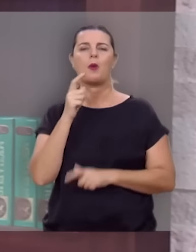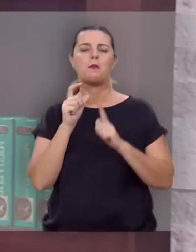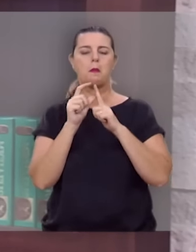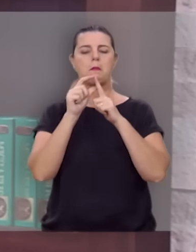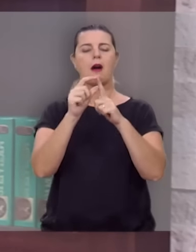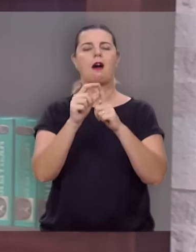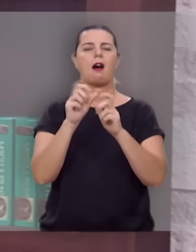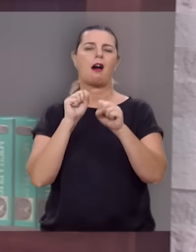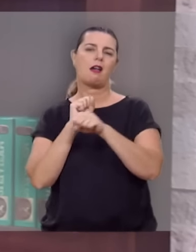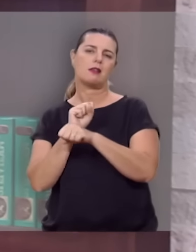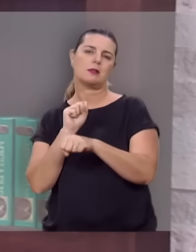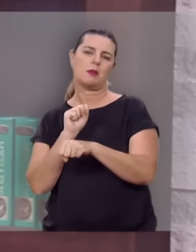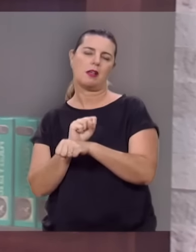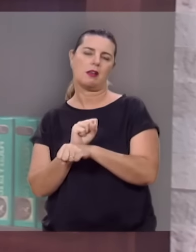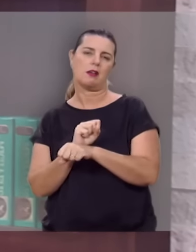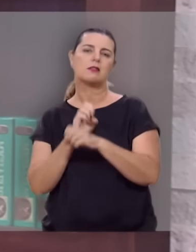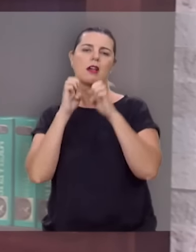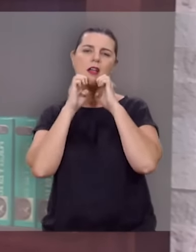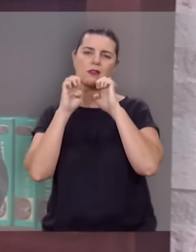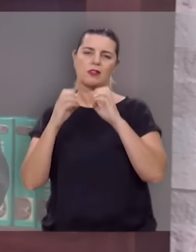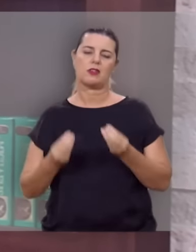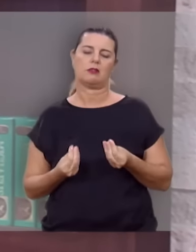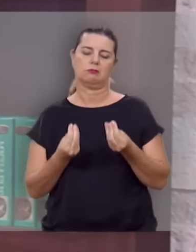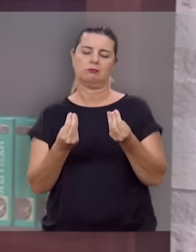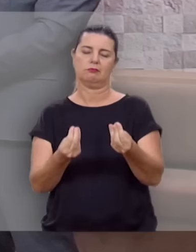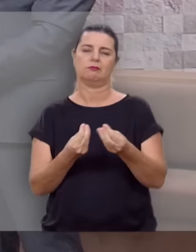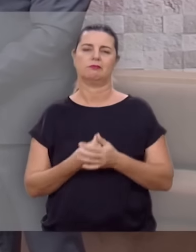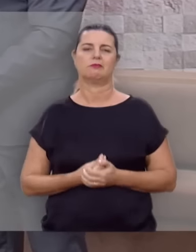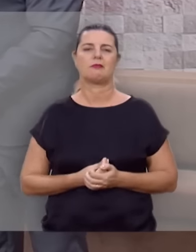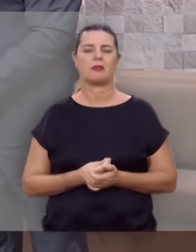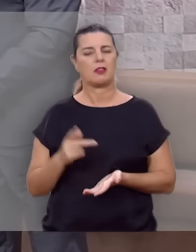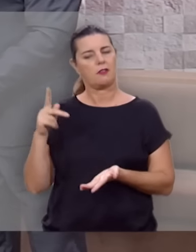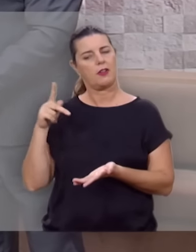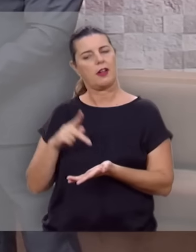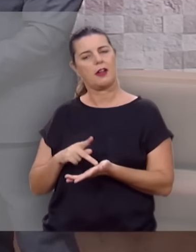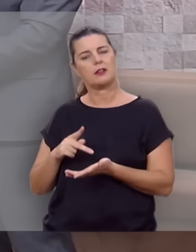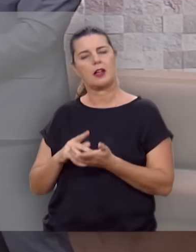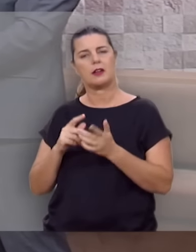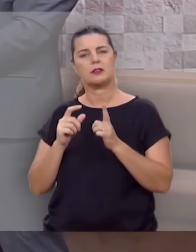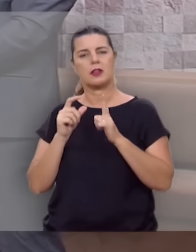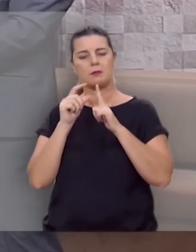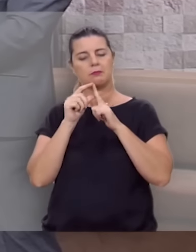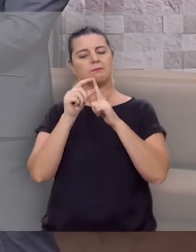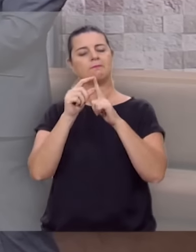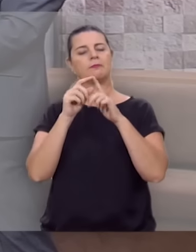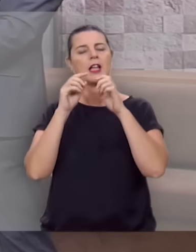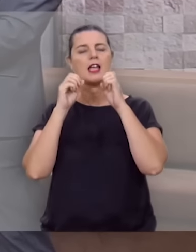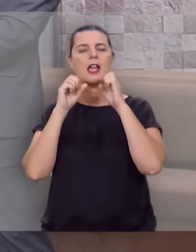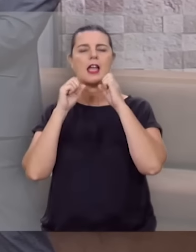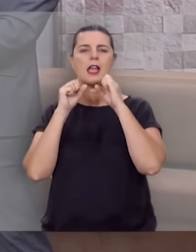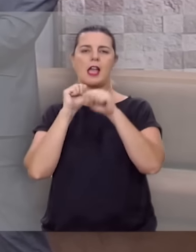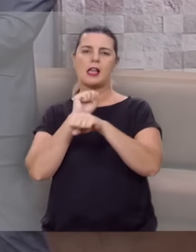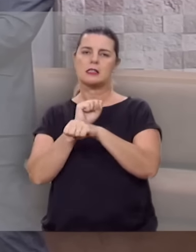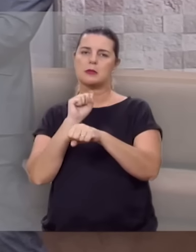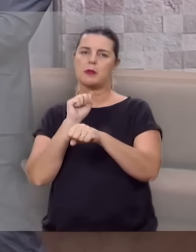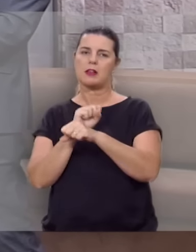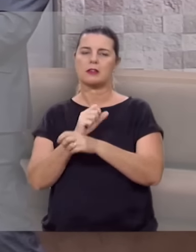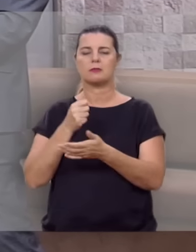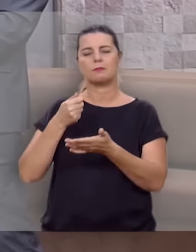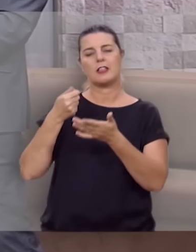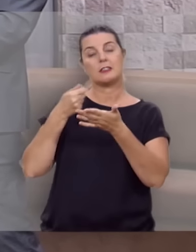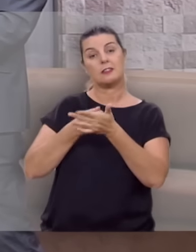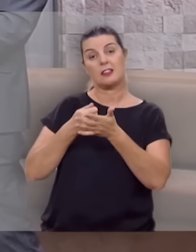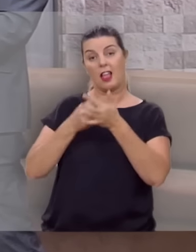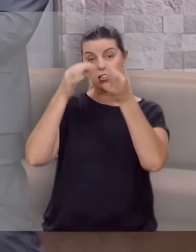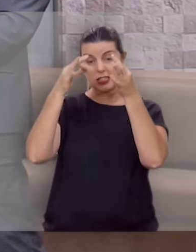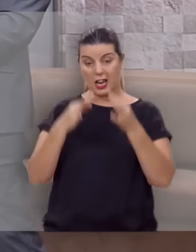mensagem de esperança. E é isso que o Evangelho nos traz, não é verdade, reverendo? Exatamente. Mensagem de esperança. De esperança. A convicção